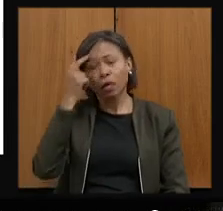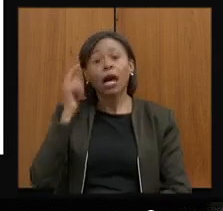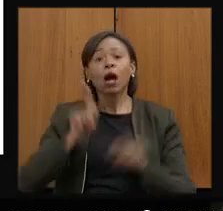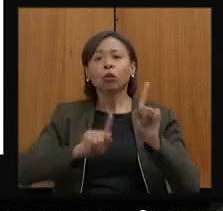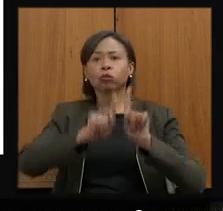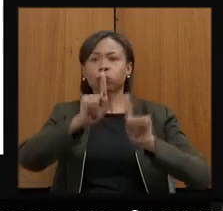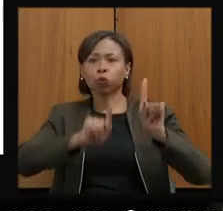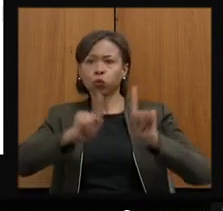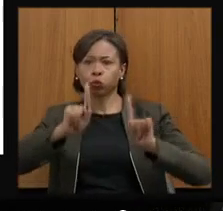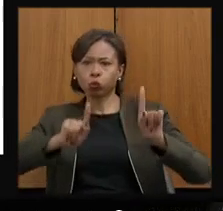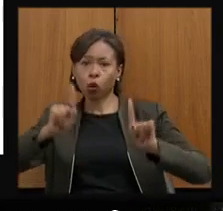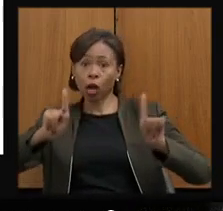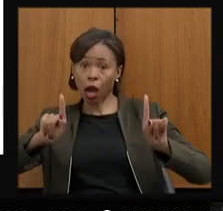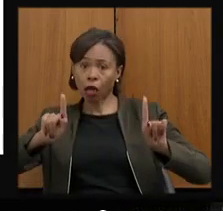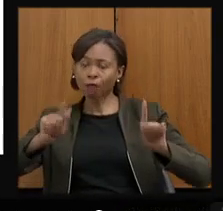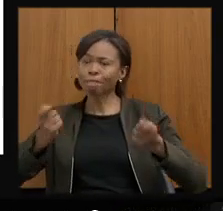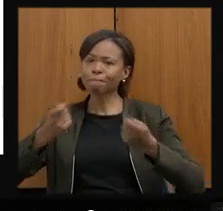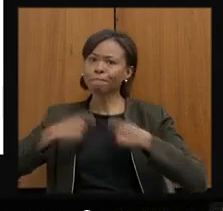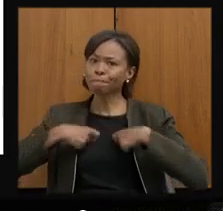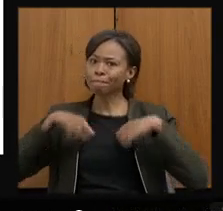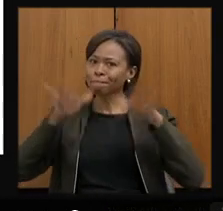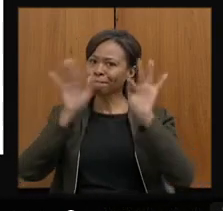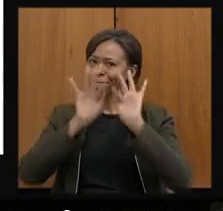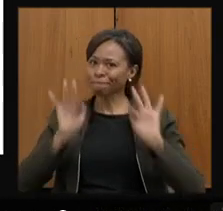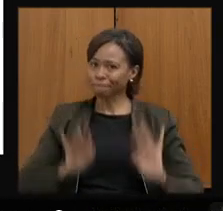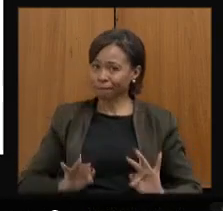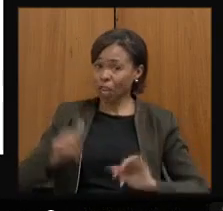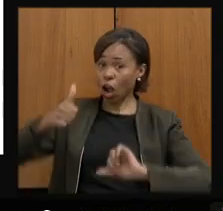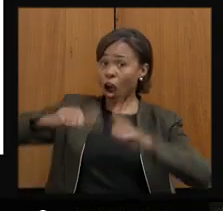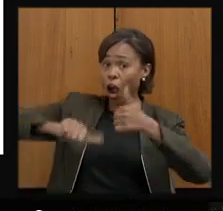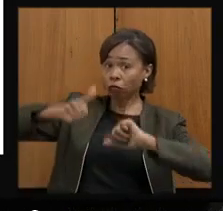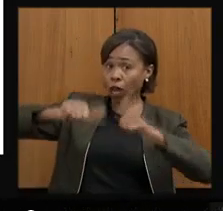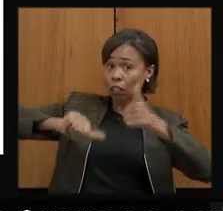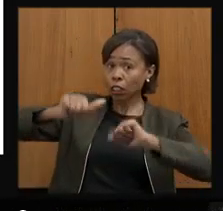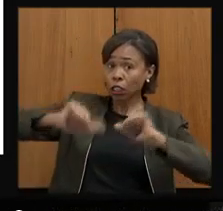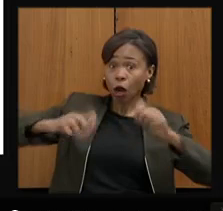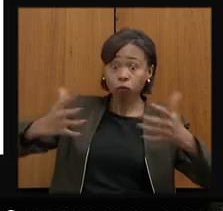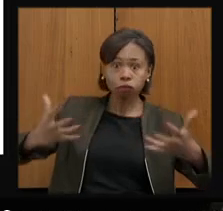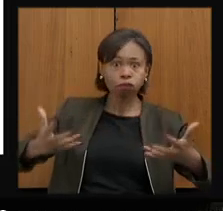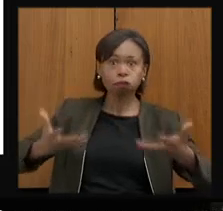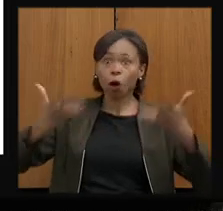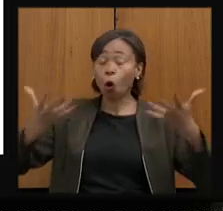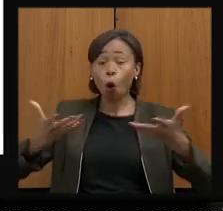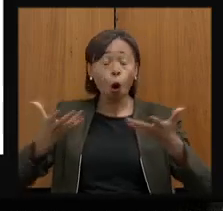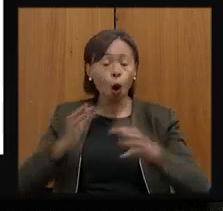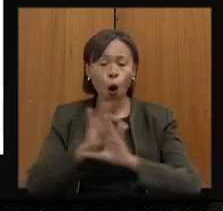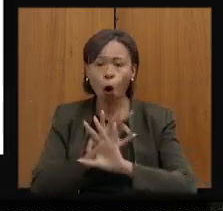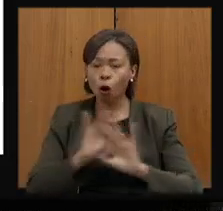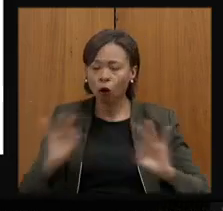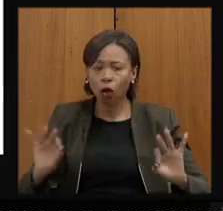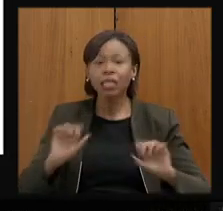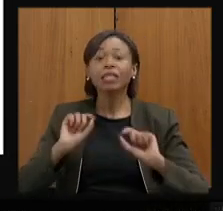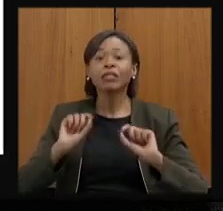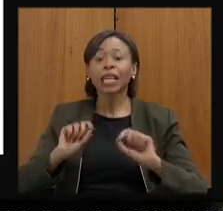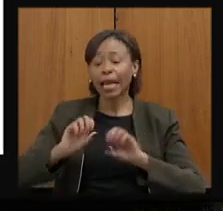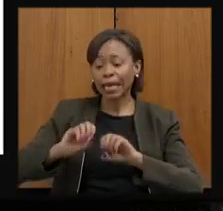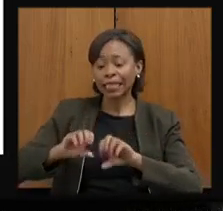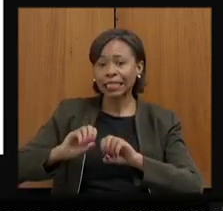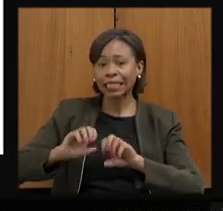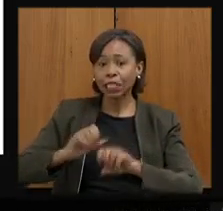gráfico que nos enche de orgulho, uma variação muito expressiva em relação à ampliação do ensino médio de tempo integral.